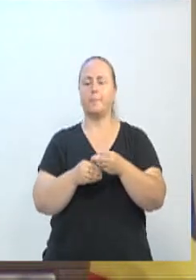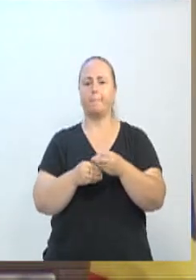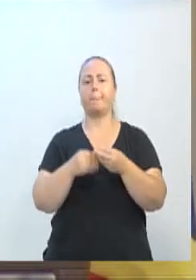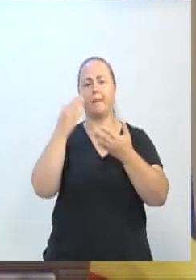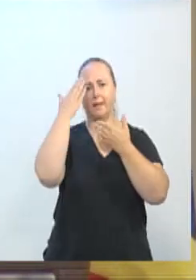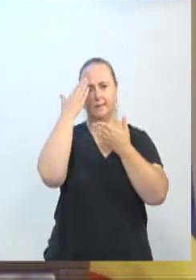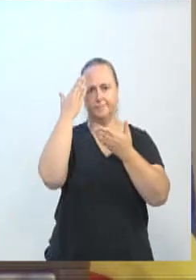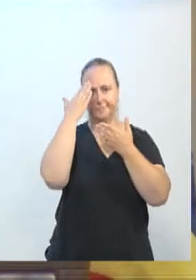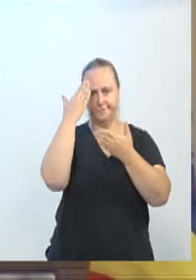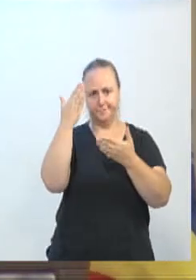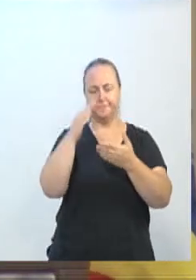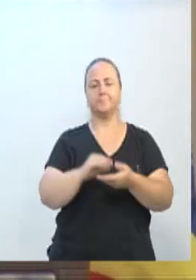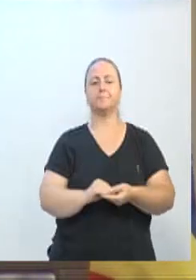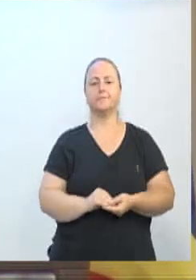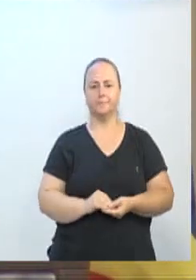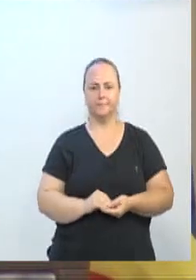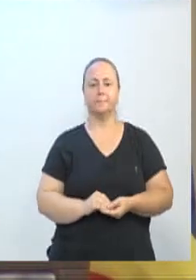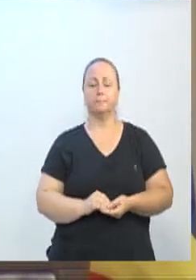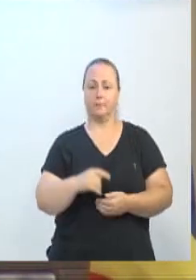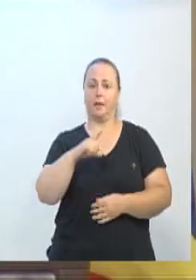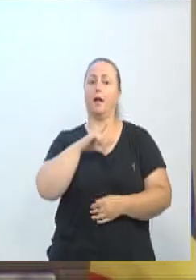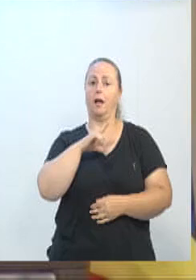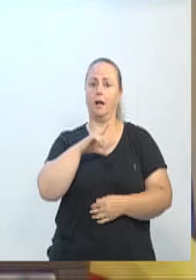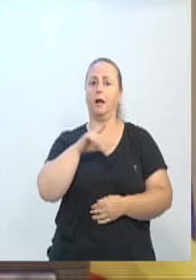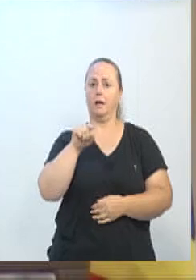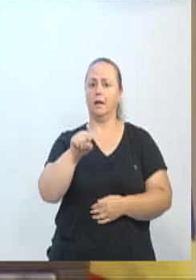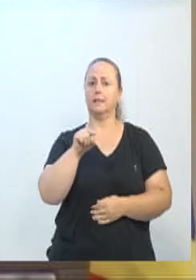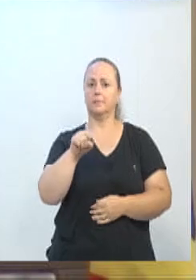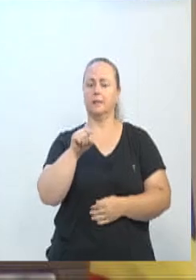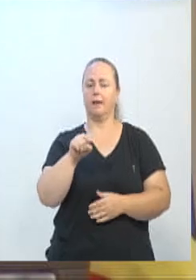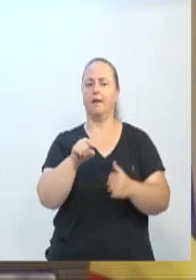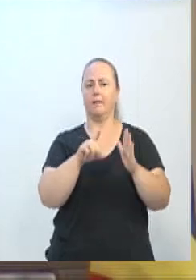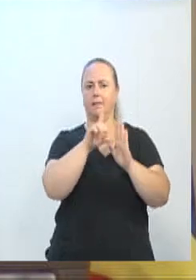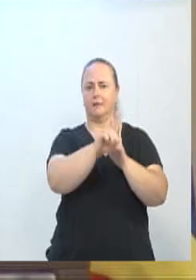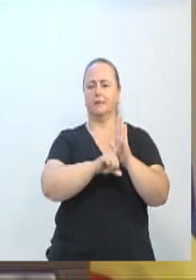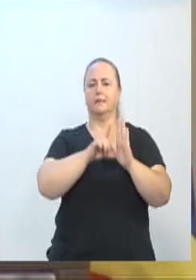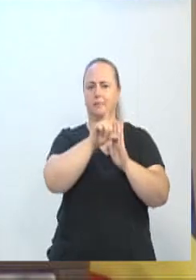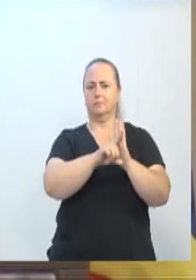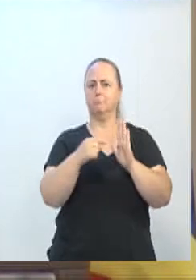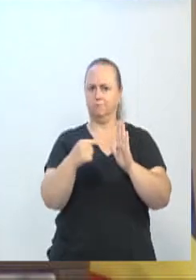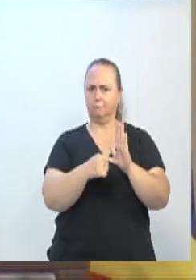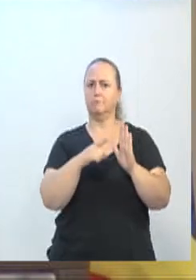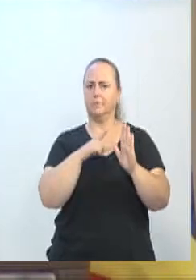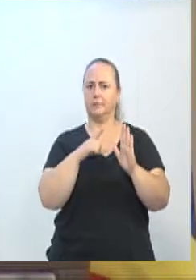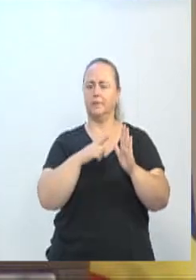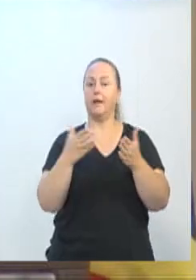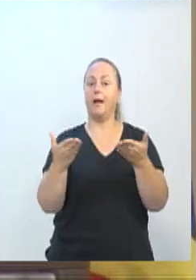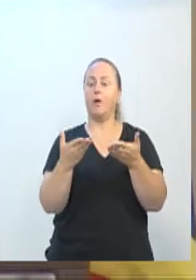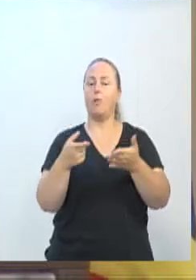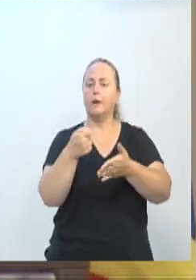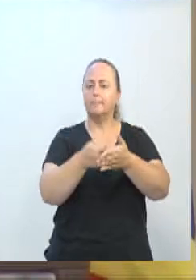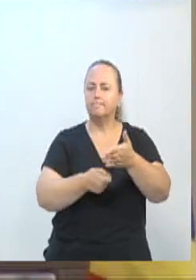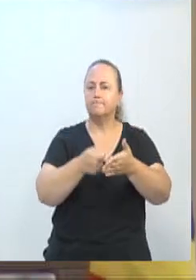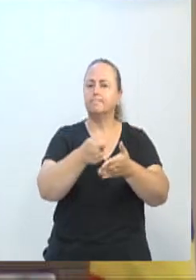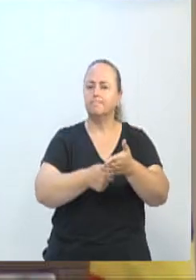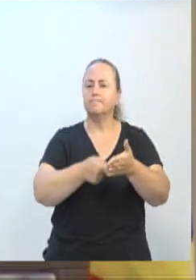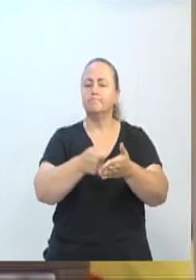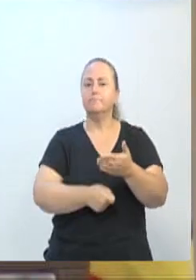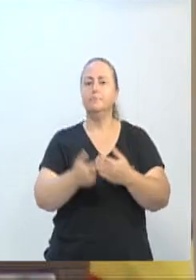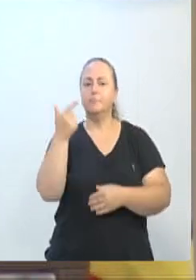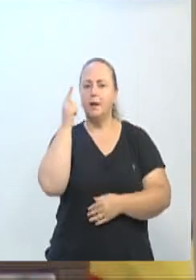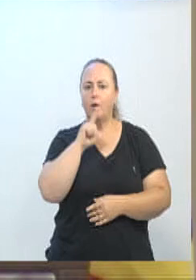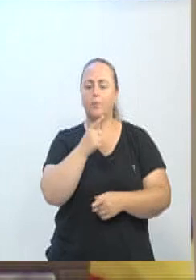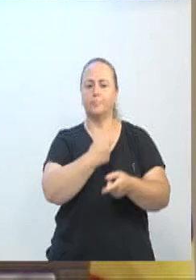contribuição. De fato, tem essa previsão na nossa legislação aqui, a gente precisa lutar agora, vereadora, para qual